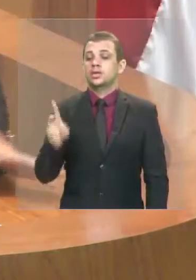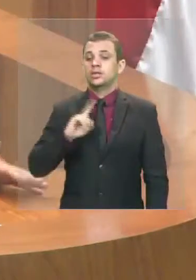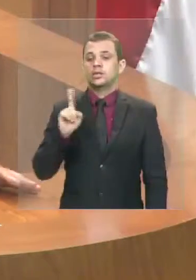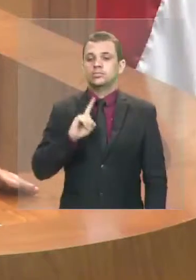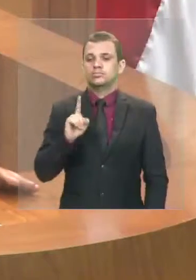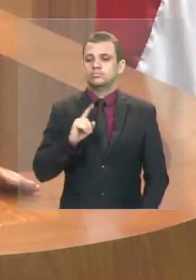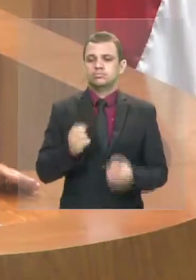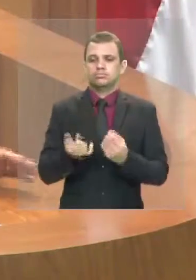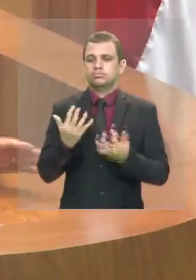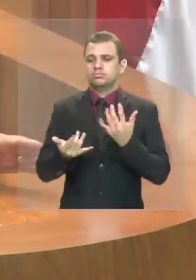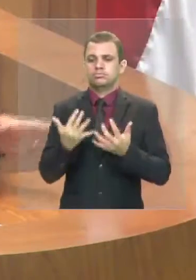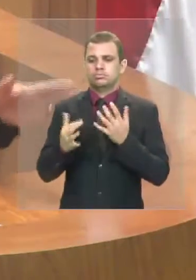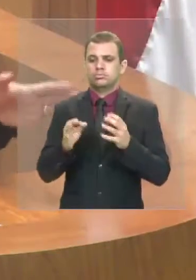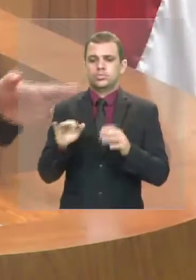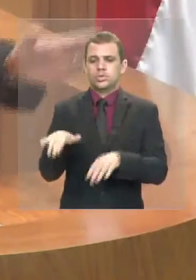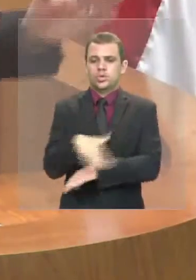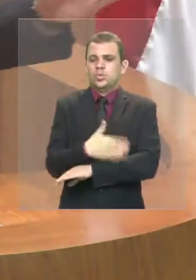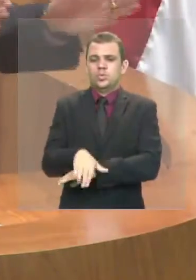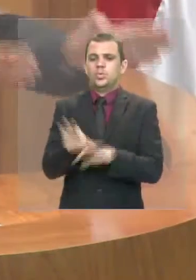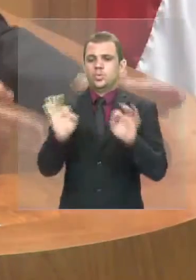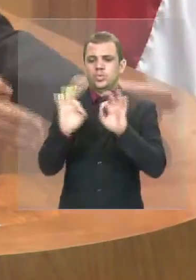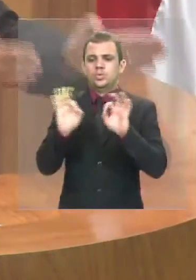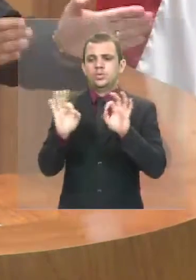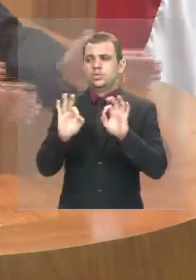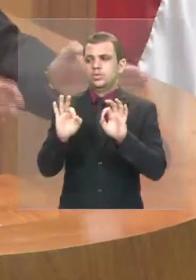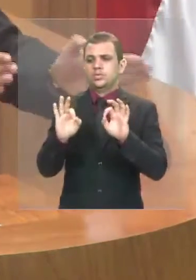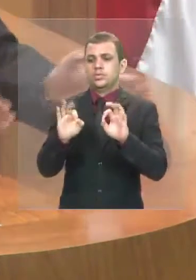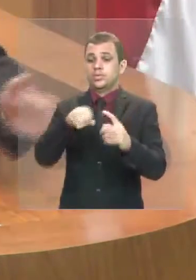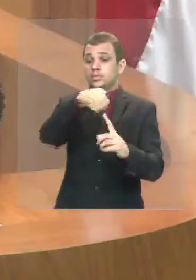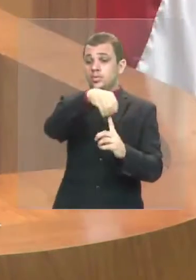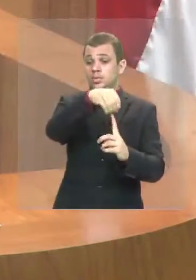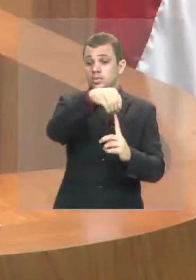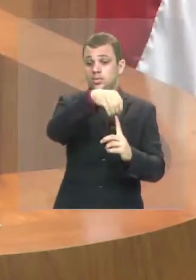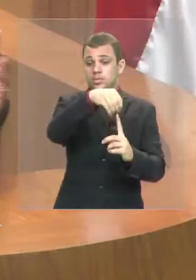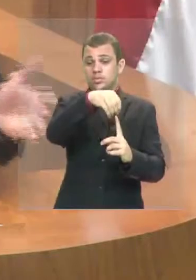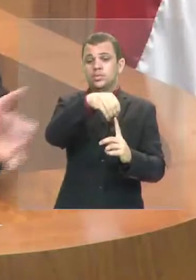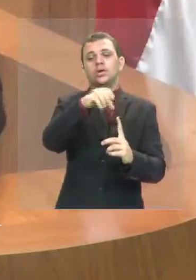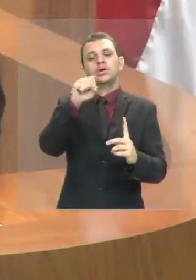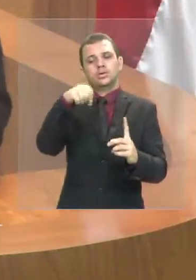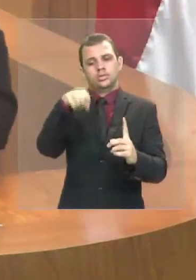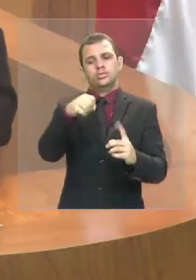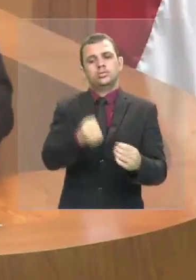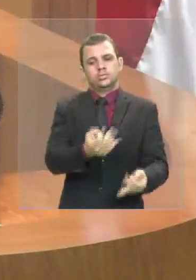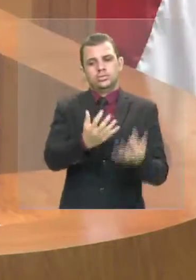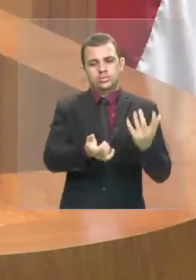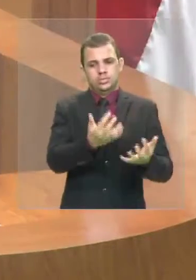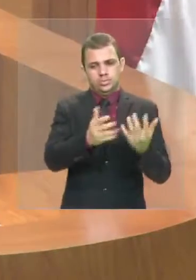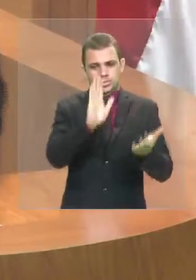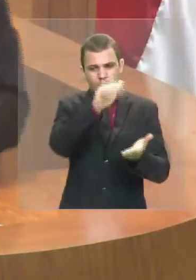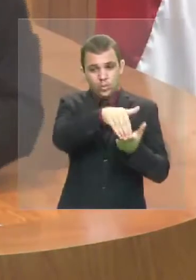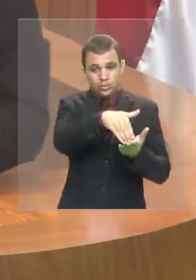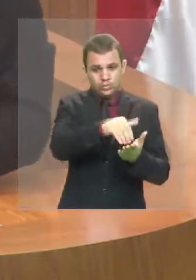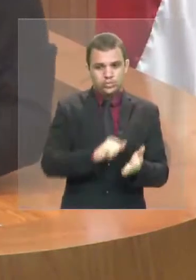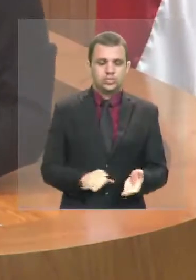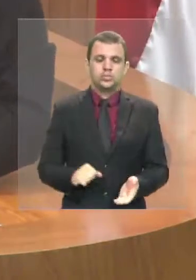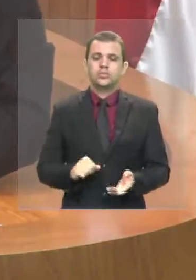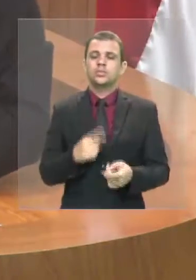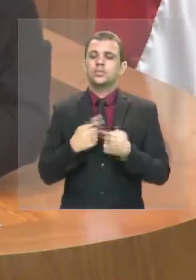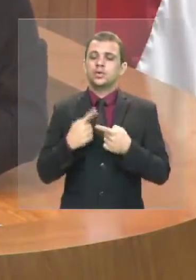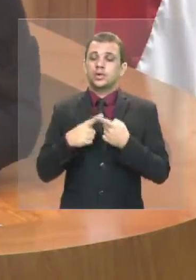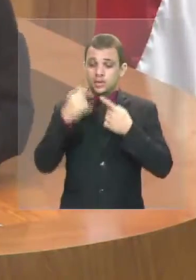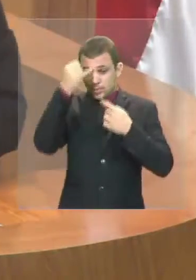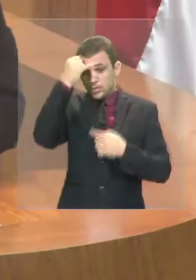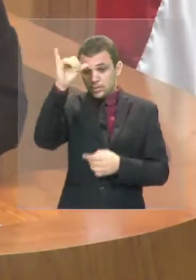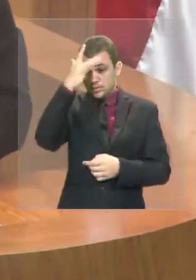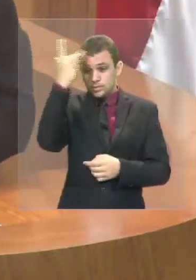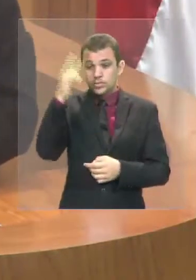na rua, que tocasse próximo ao ponto final quando não houvesse, para que não tivesse vítimas. E o governador agora abre